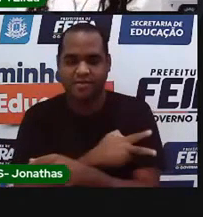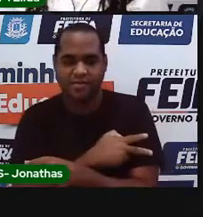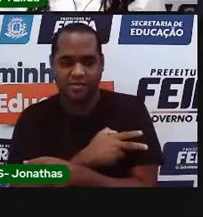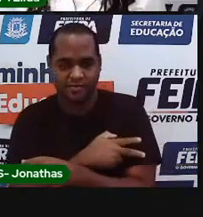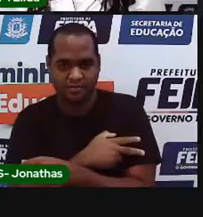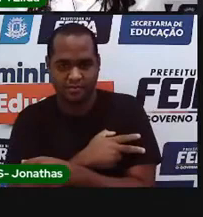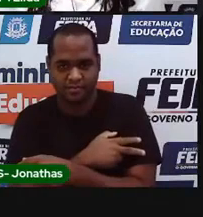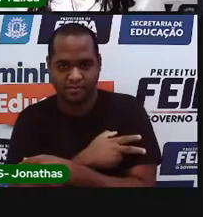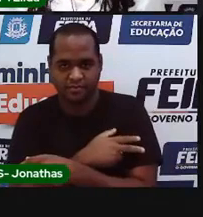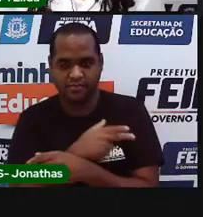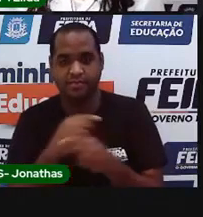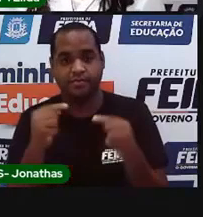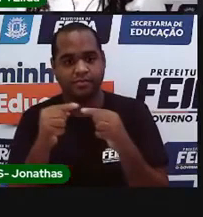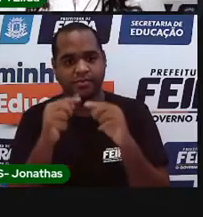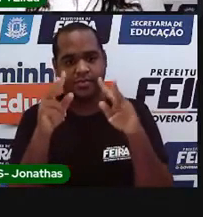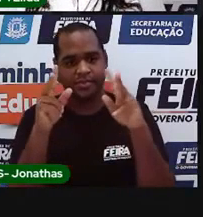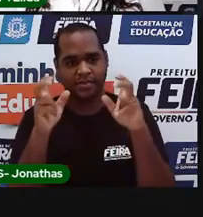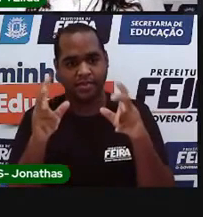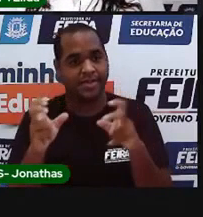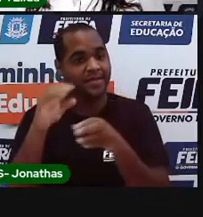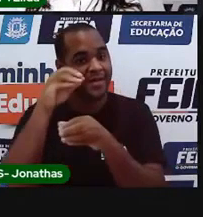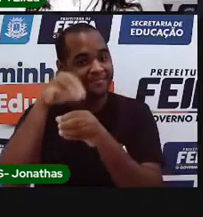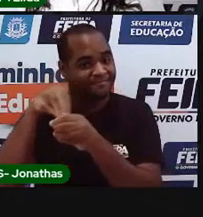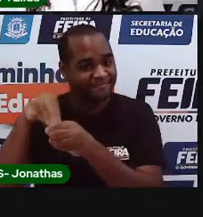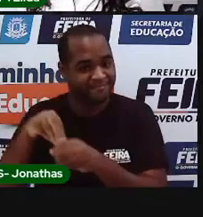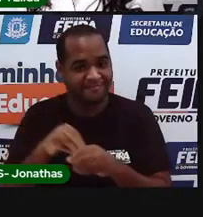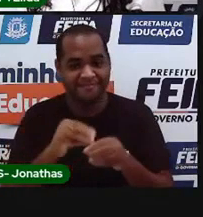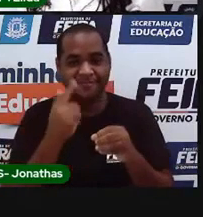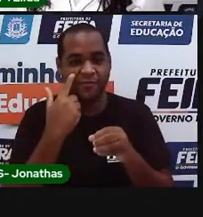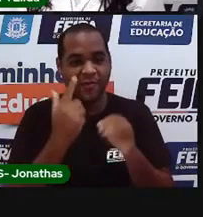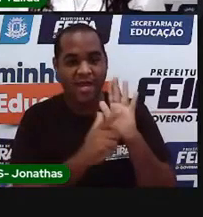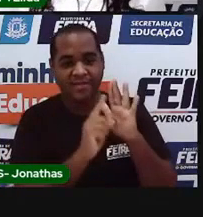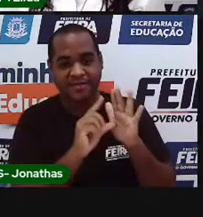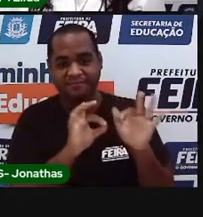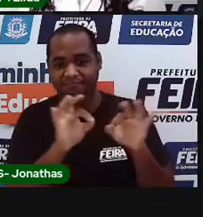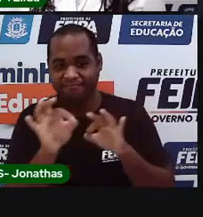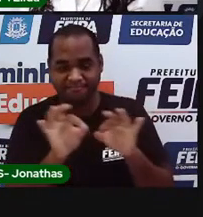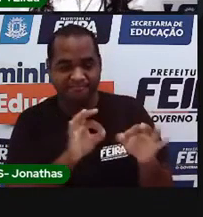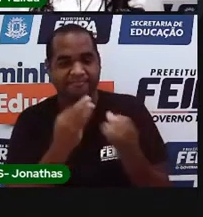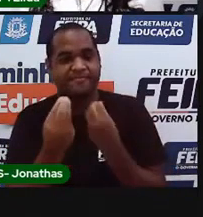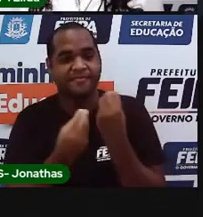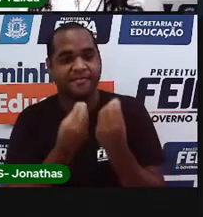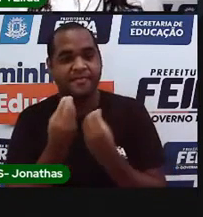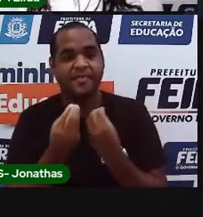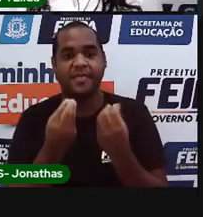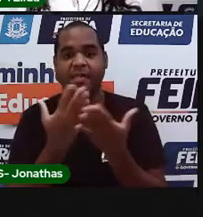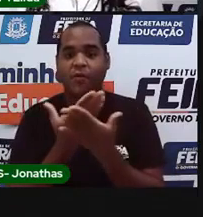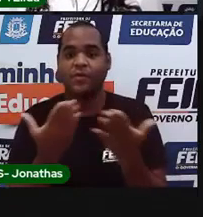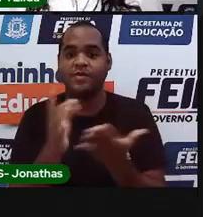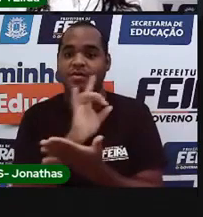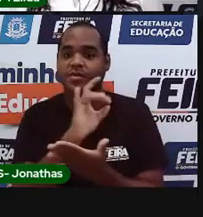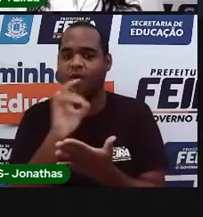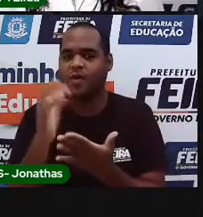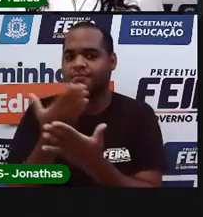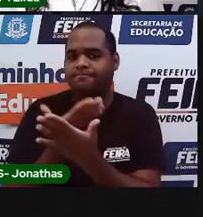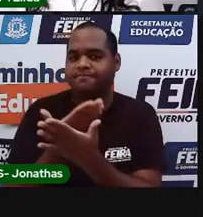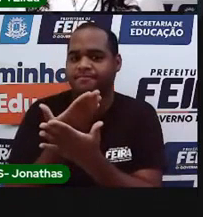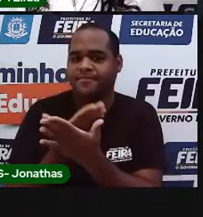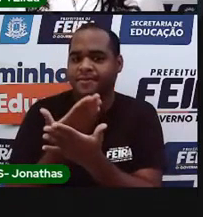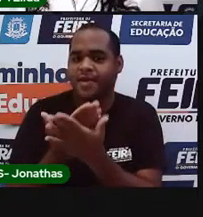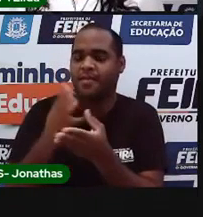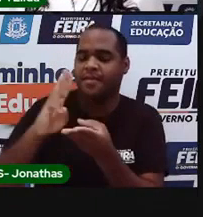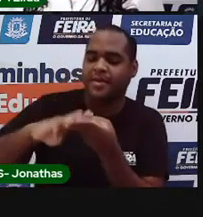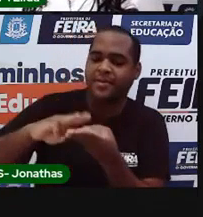e dentro dos temas, a gente faz essa revisão, tá bom? Então, o que foi que nós estudamos em matemática e